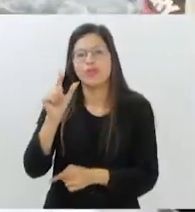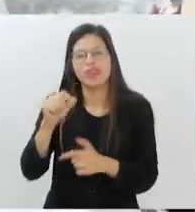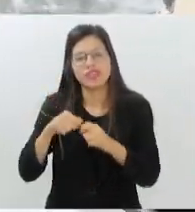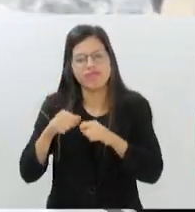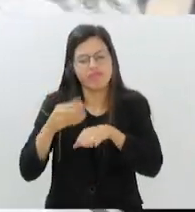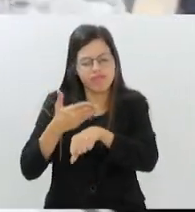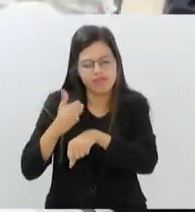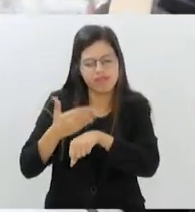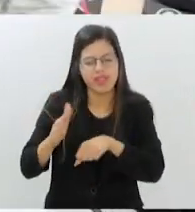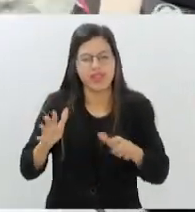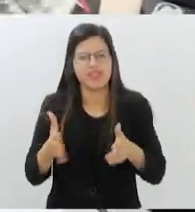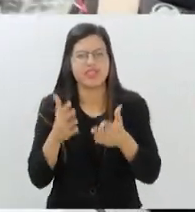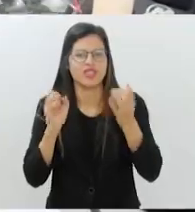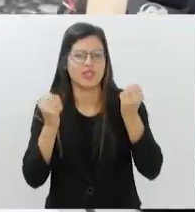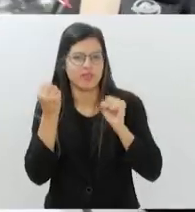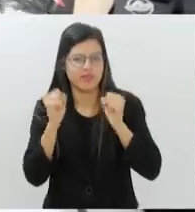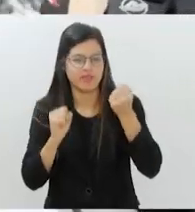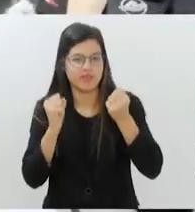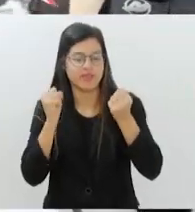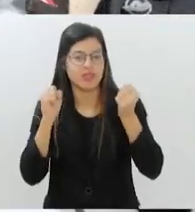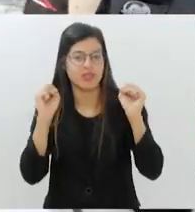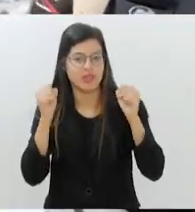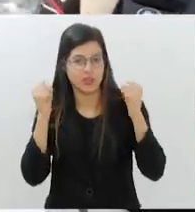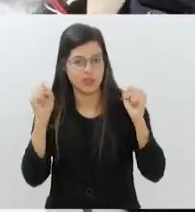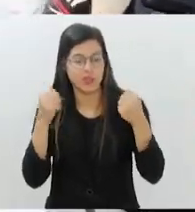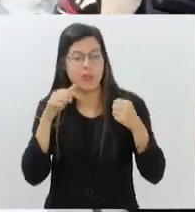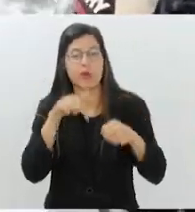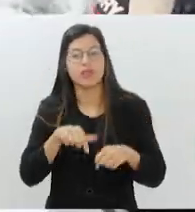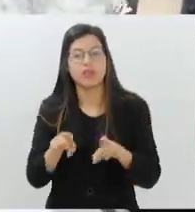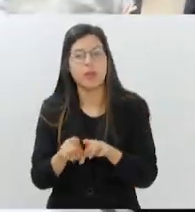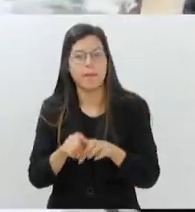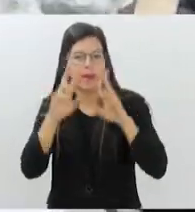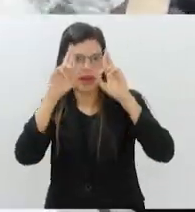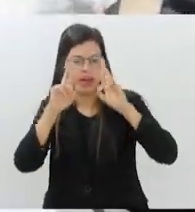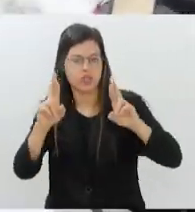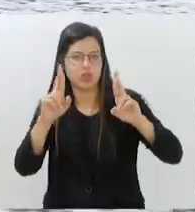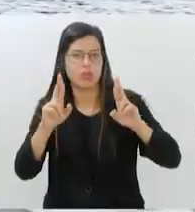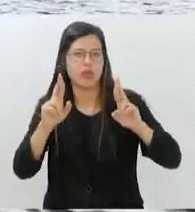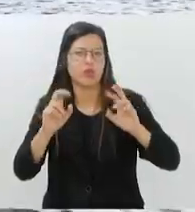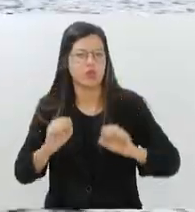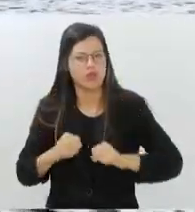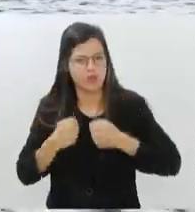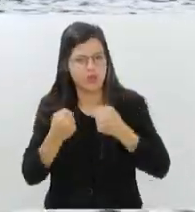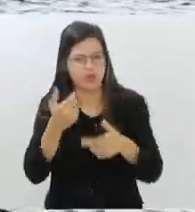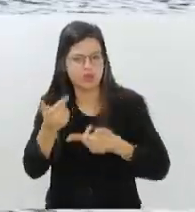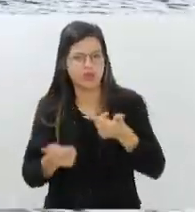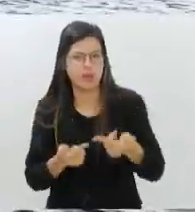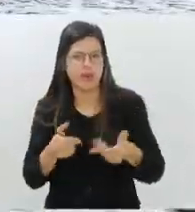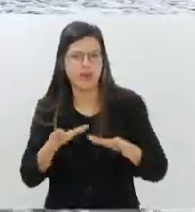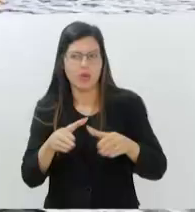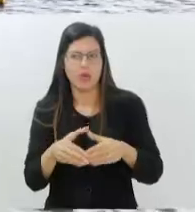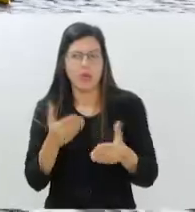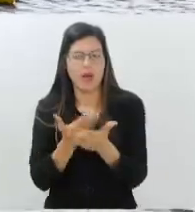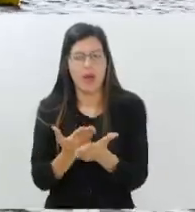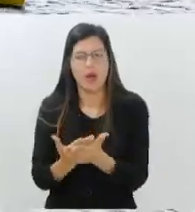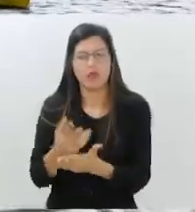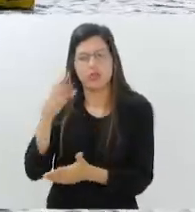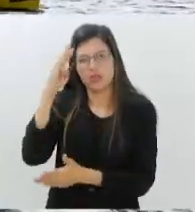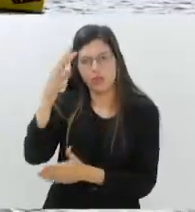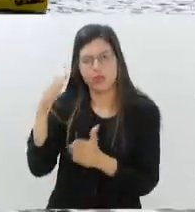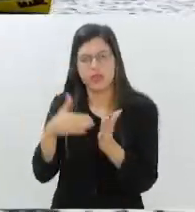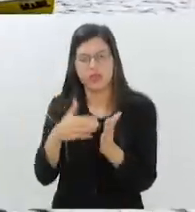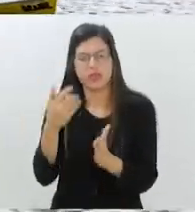e promover valores como respeito e dedicação e o trabalho em equipe. As aulas são de segunda a sexta-feira